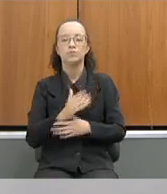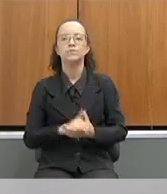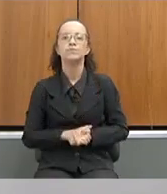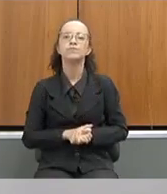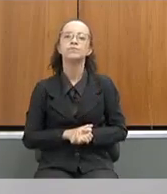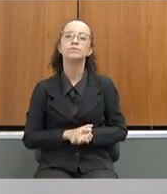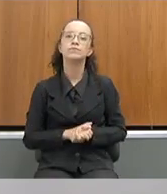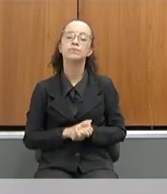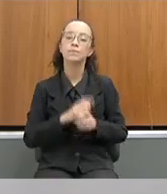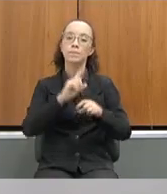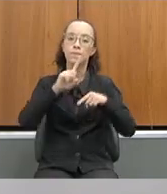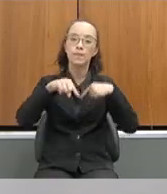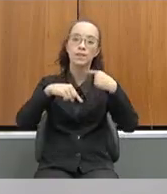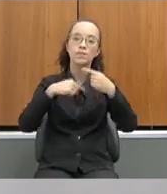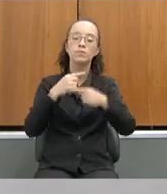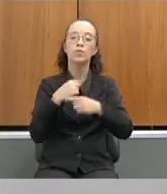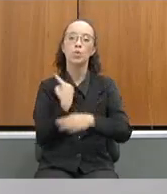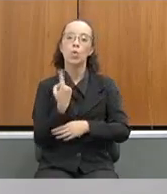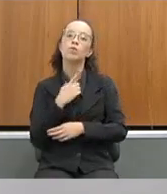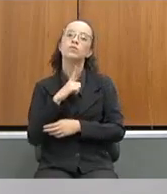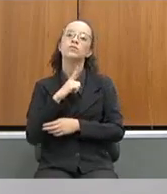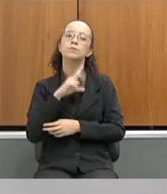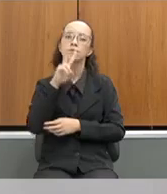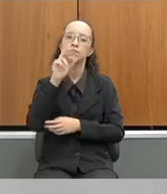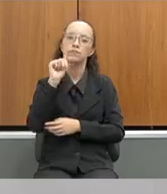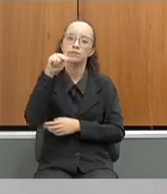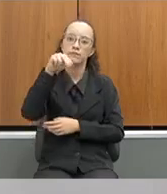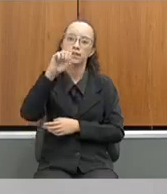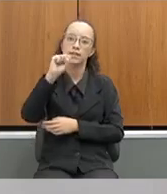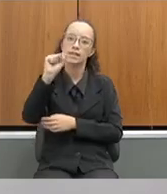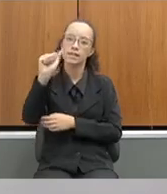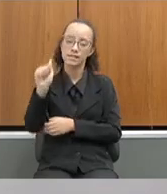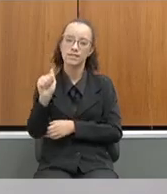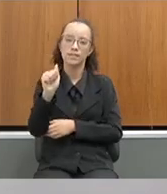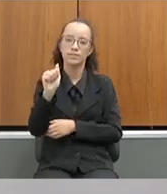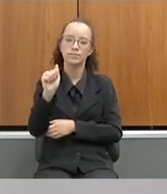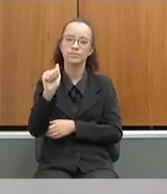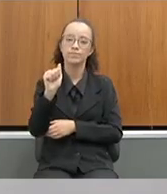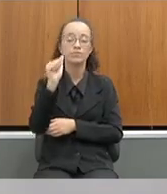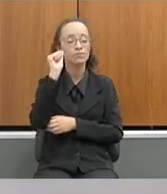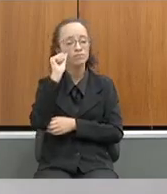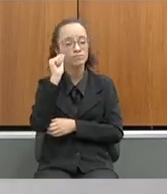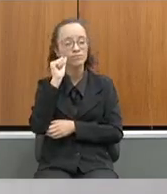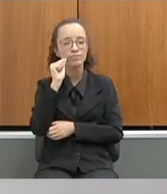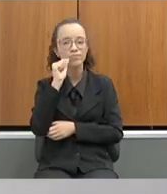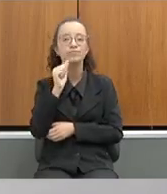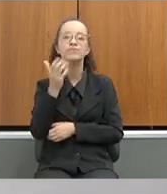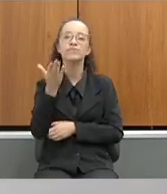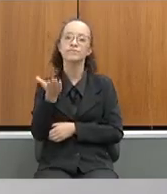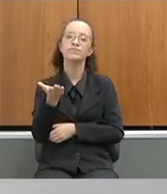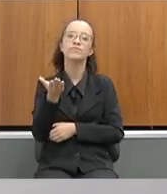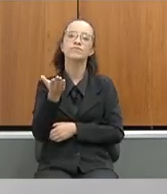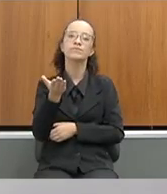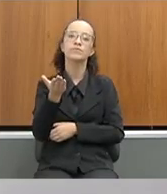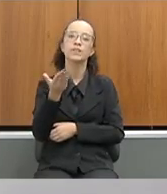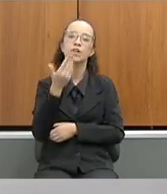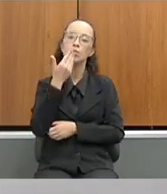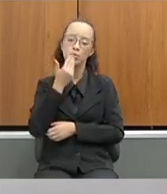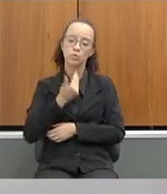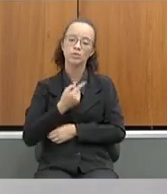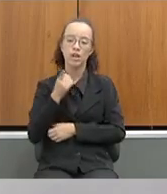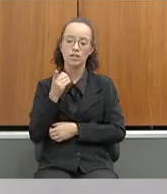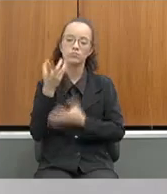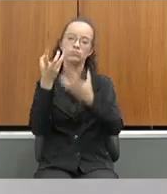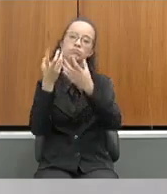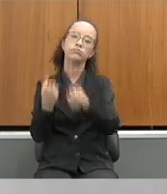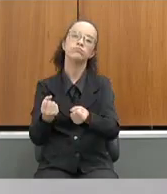Depois disso, nós tivemos a Vanessa Guimarães. A Vanessa, atendendo o nosso pedido e essa